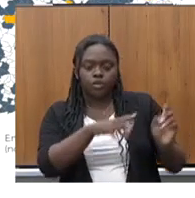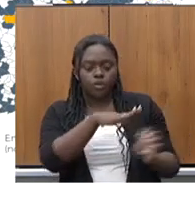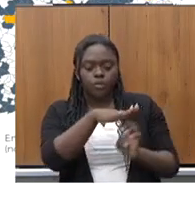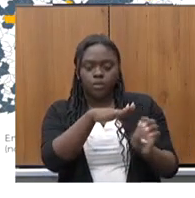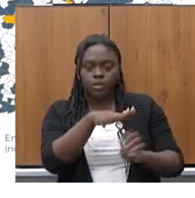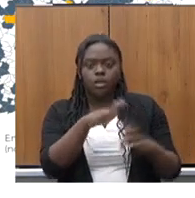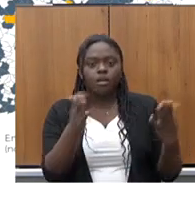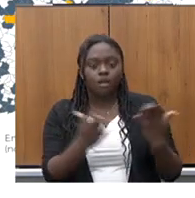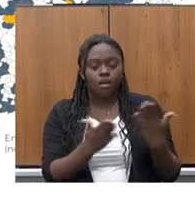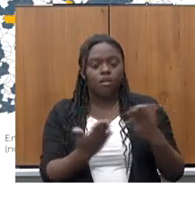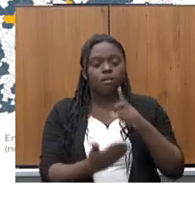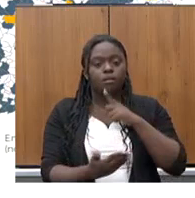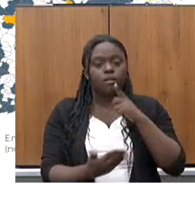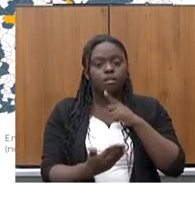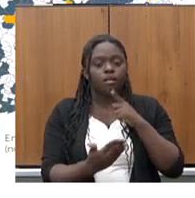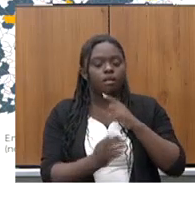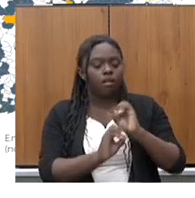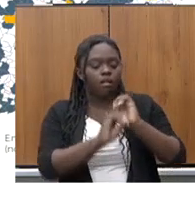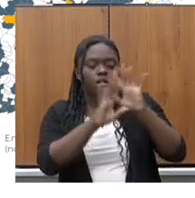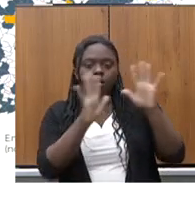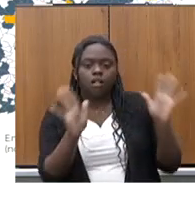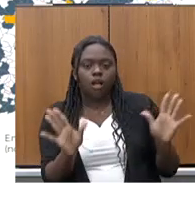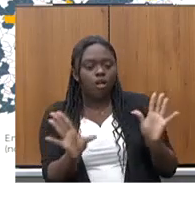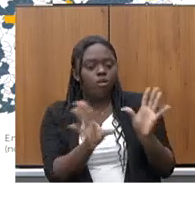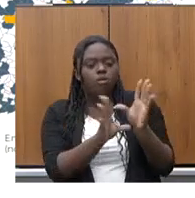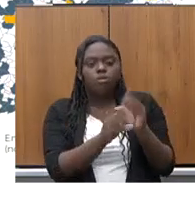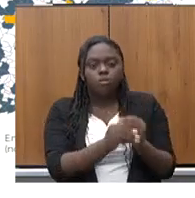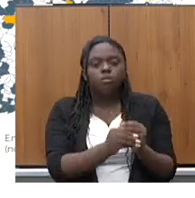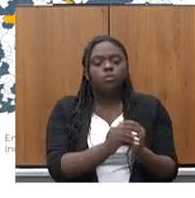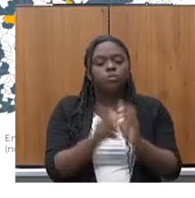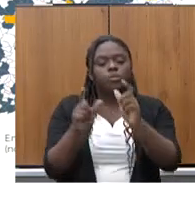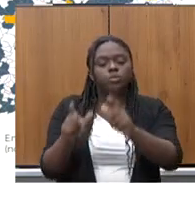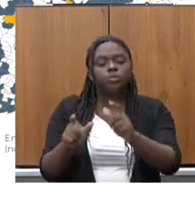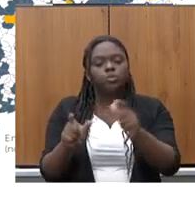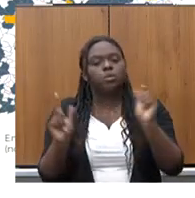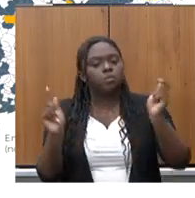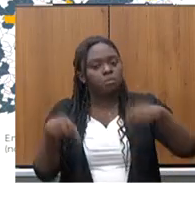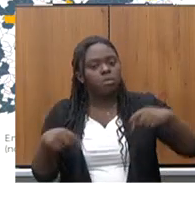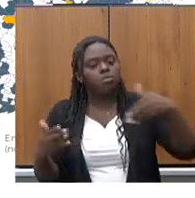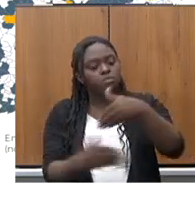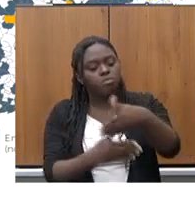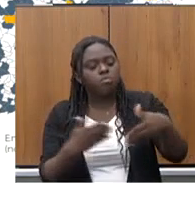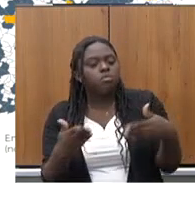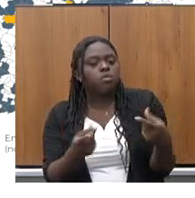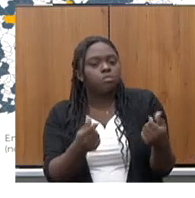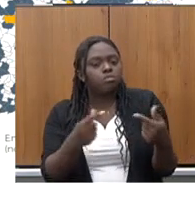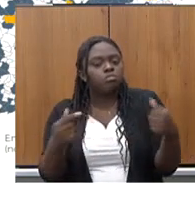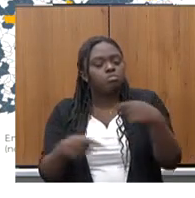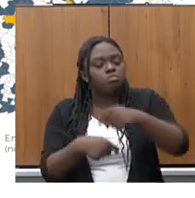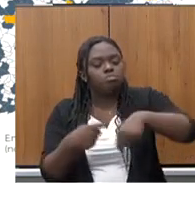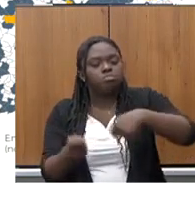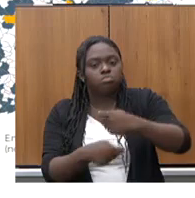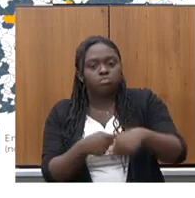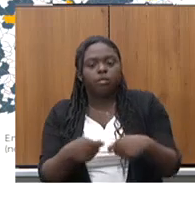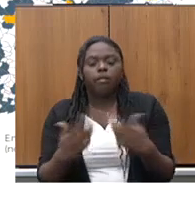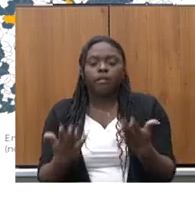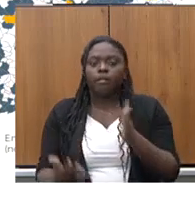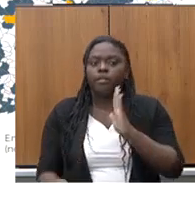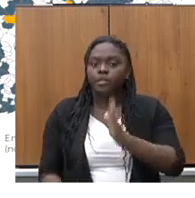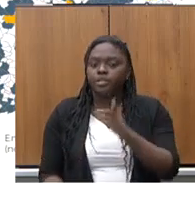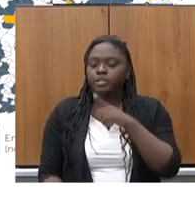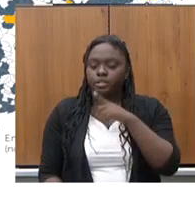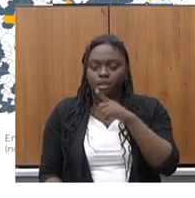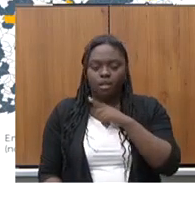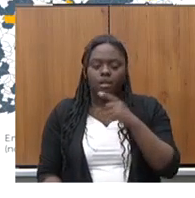completa, um ambiente de negócios mais favorável. E, com isso, gente, é emprego e renda